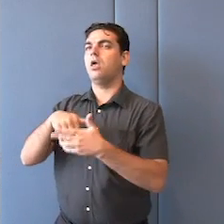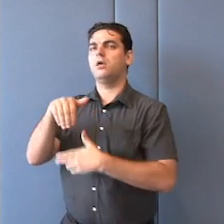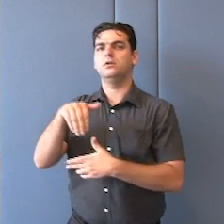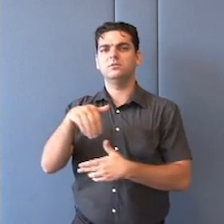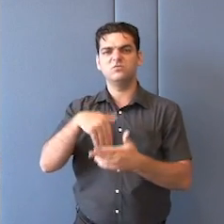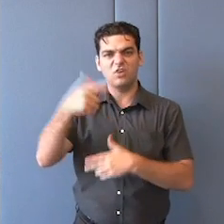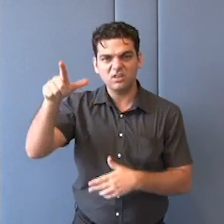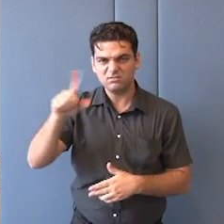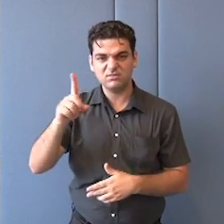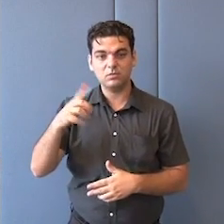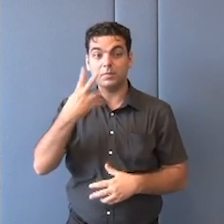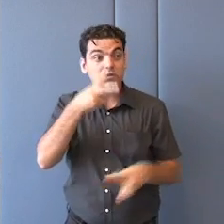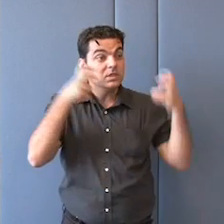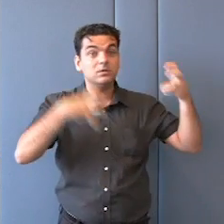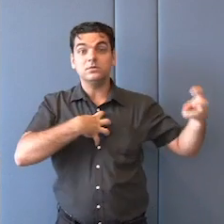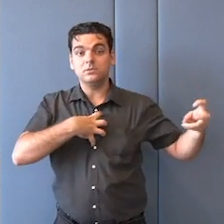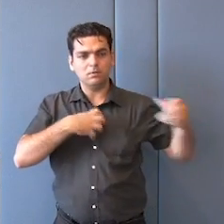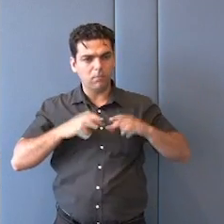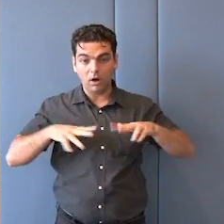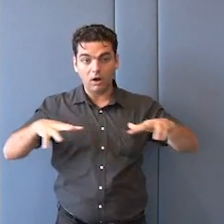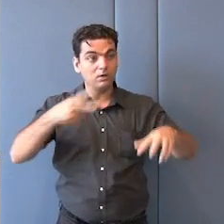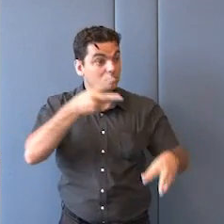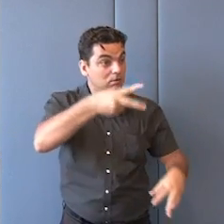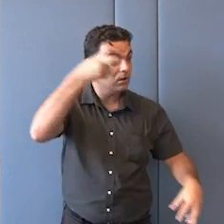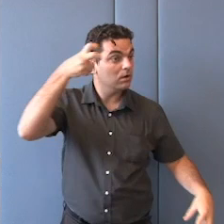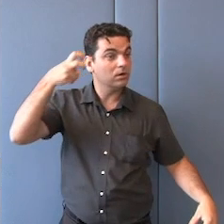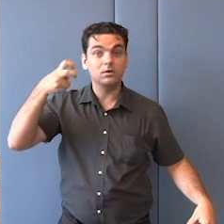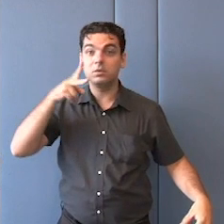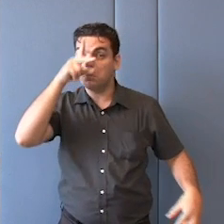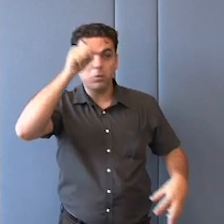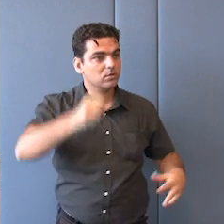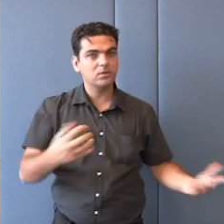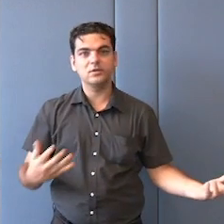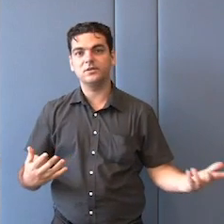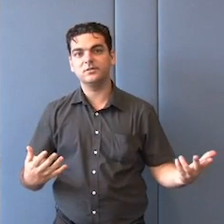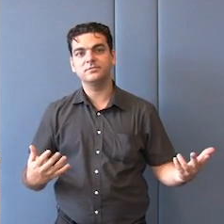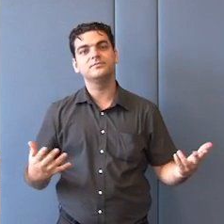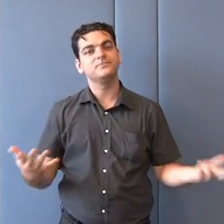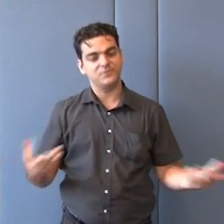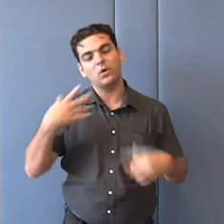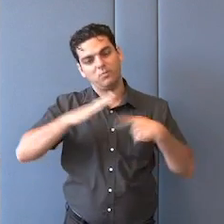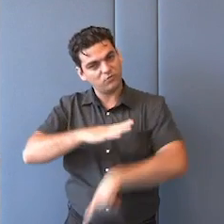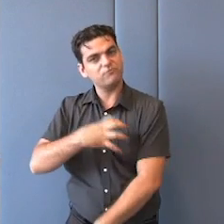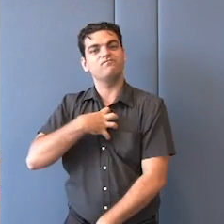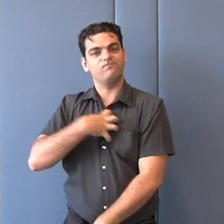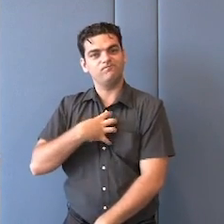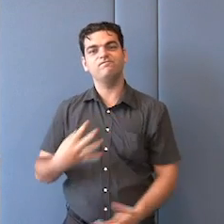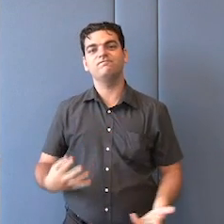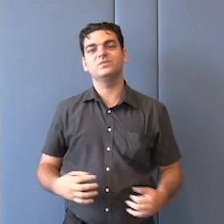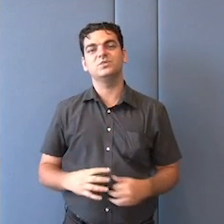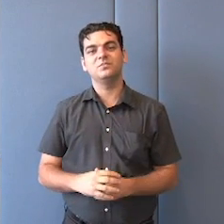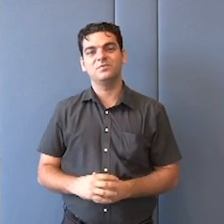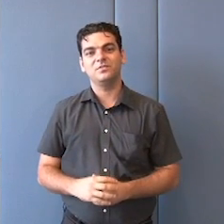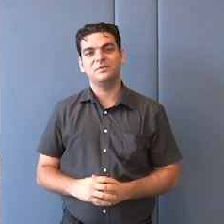da expressão eleitoral, o poder emana do povo, é algo bem mais profundo e quase misterioso.